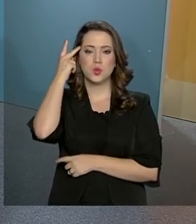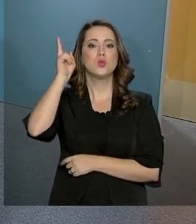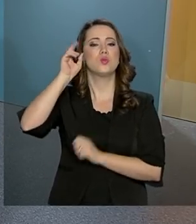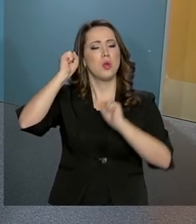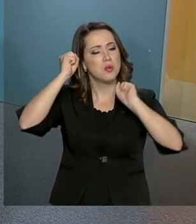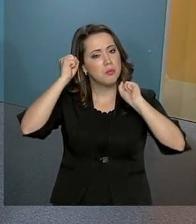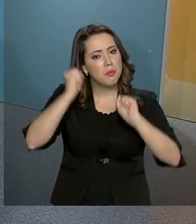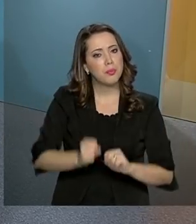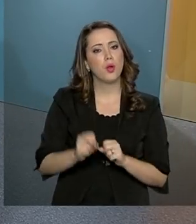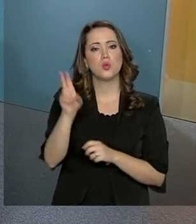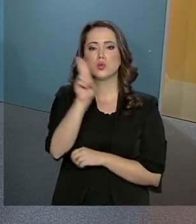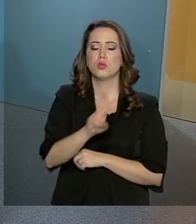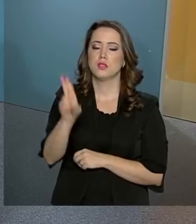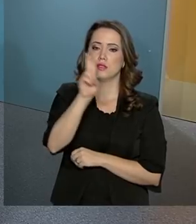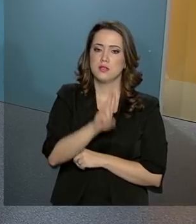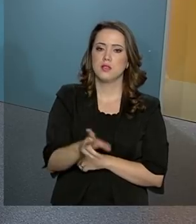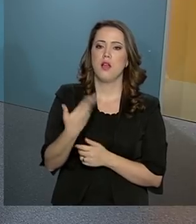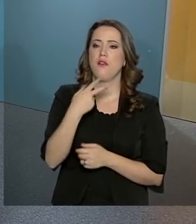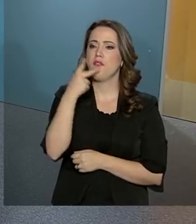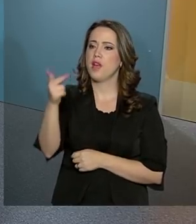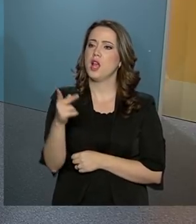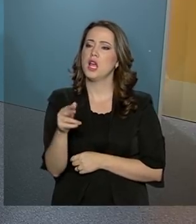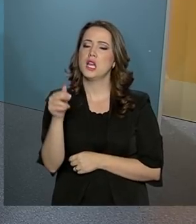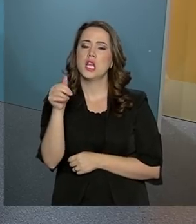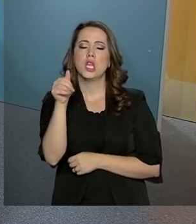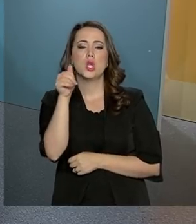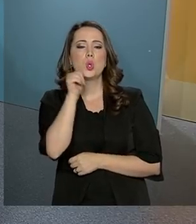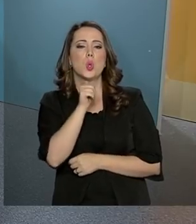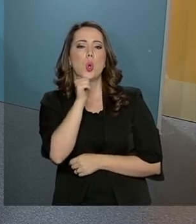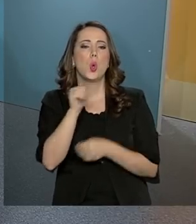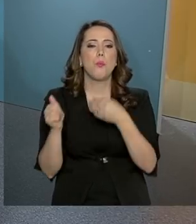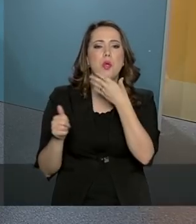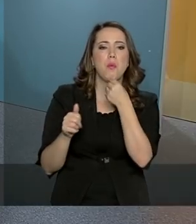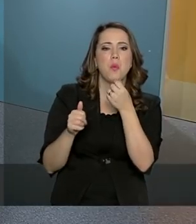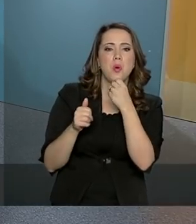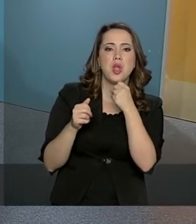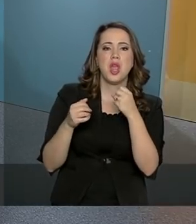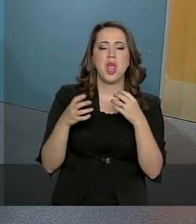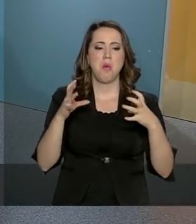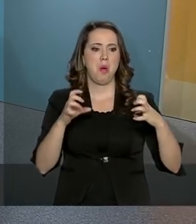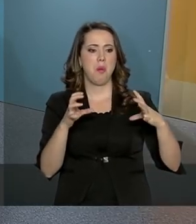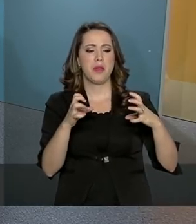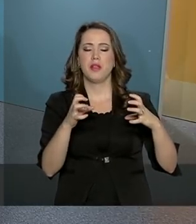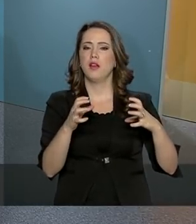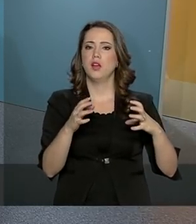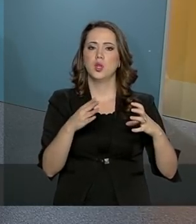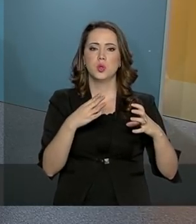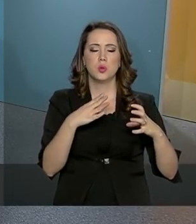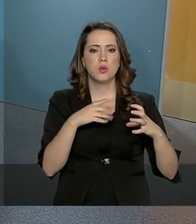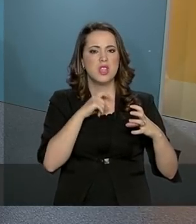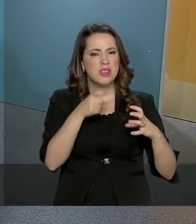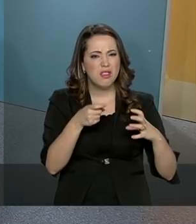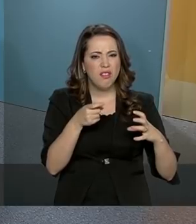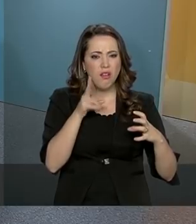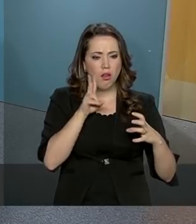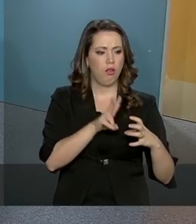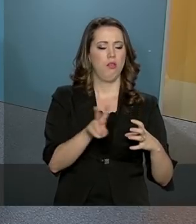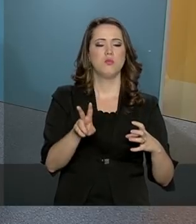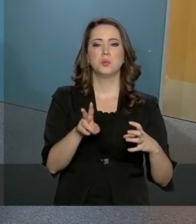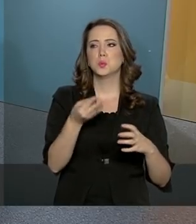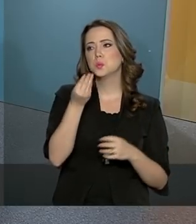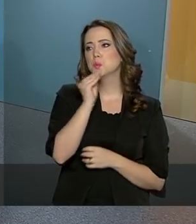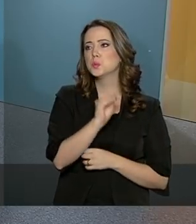instrumento. Essa história que em briga de marido e mulher, ninguém mete a colher. Acabou! É uma obrigação de todos nós